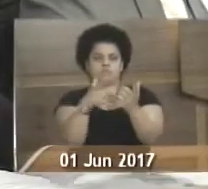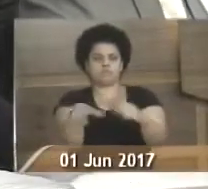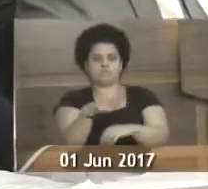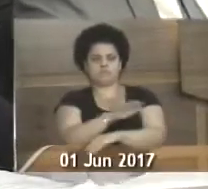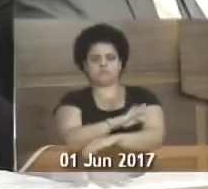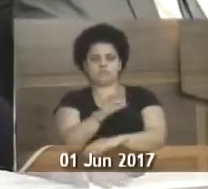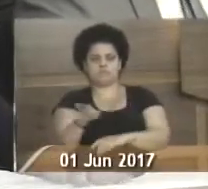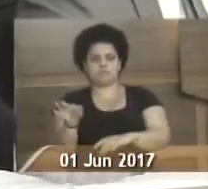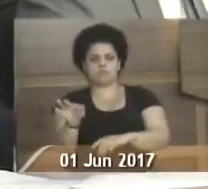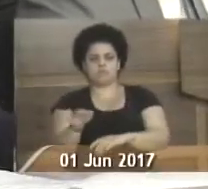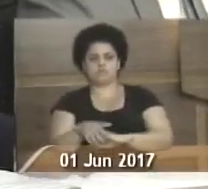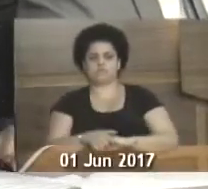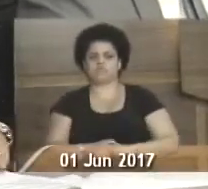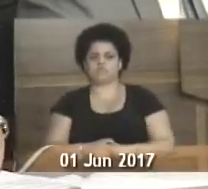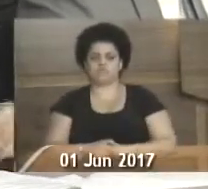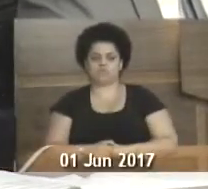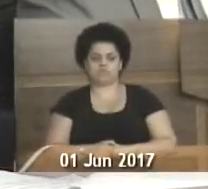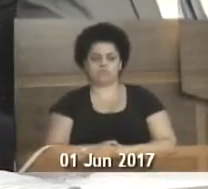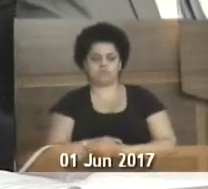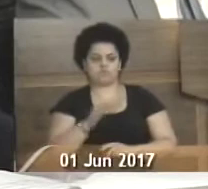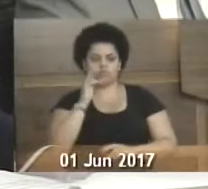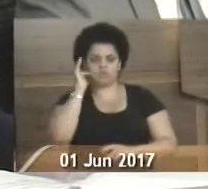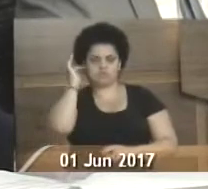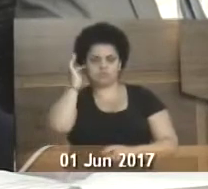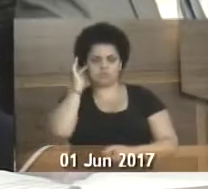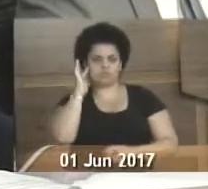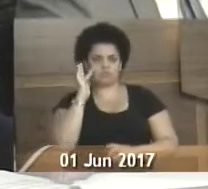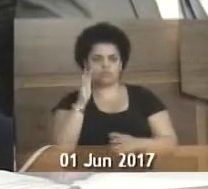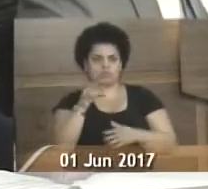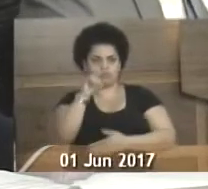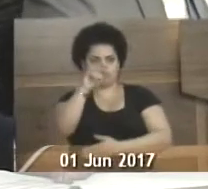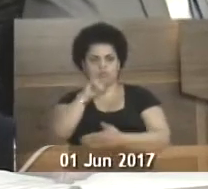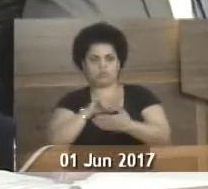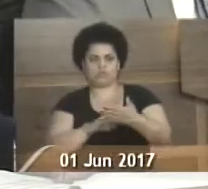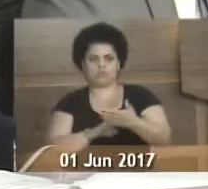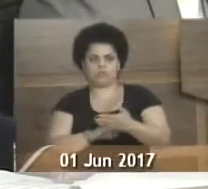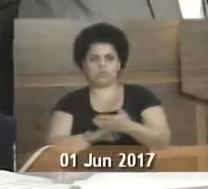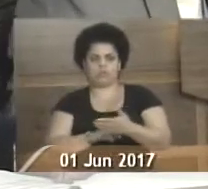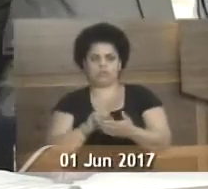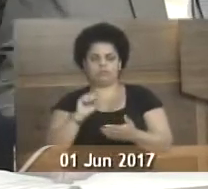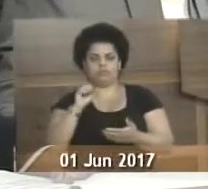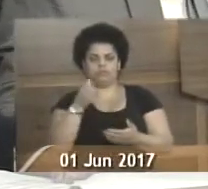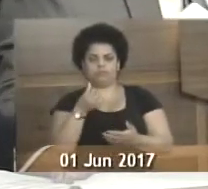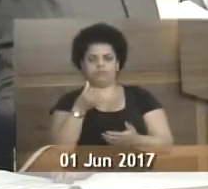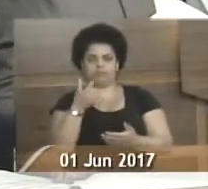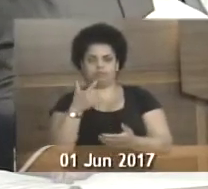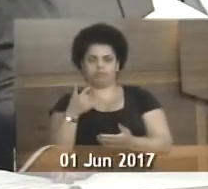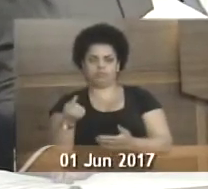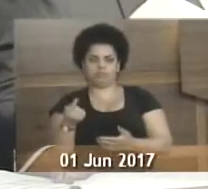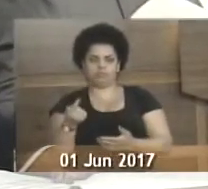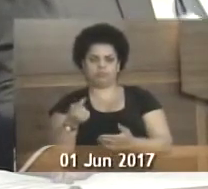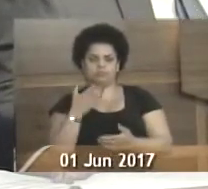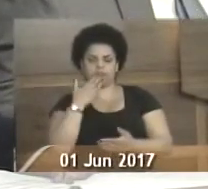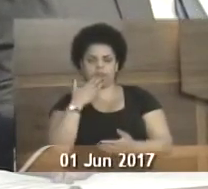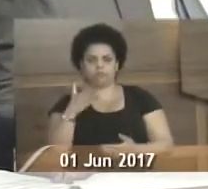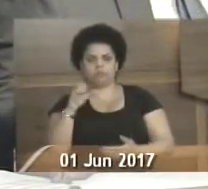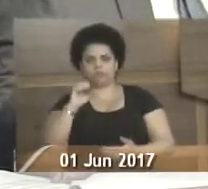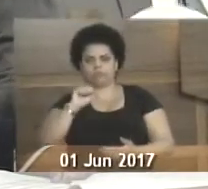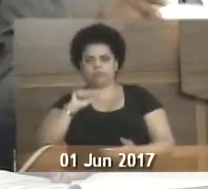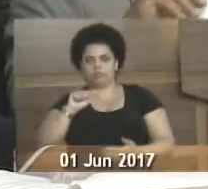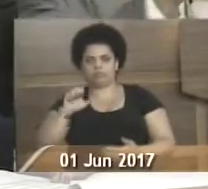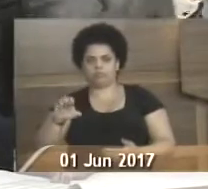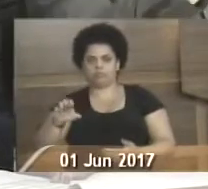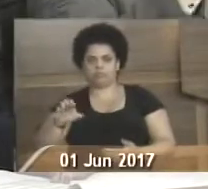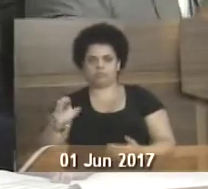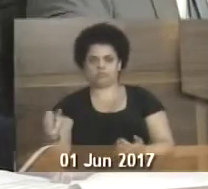Frade. Flávio Araújo dos Santos. Requerimento nº 627. Solicitando ao serviço autônomo de água e